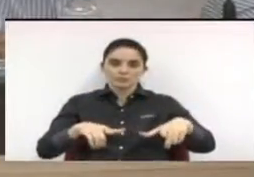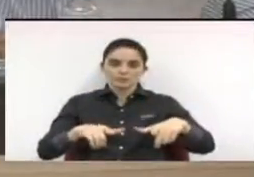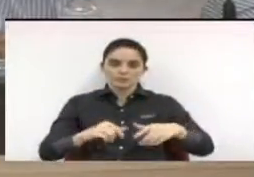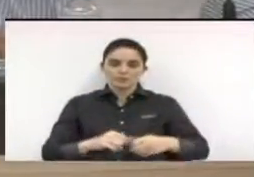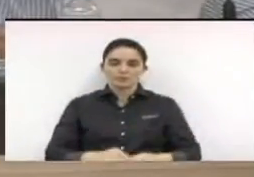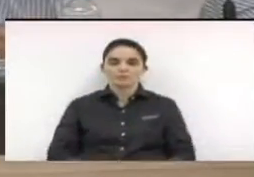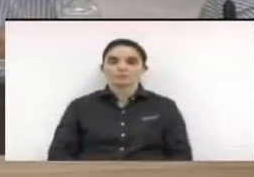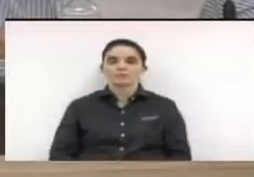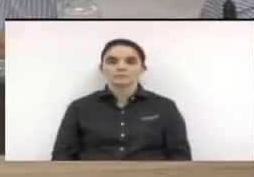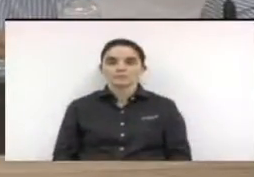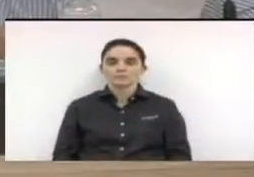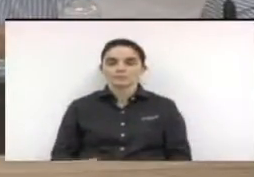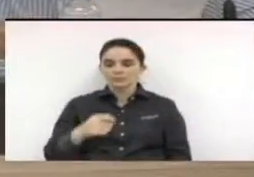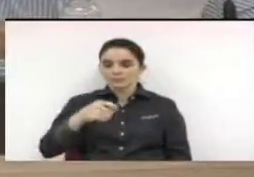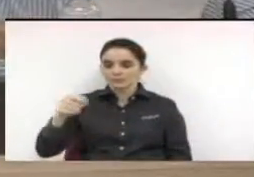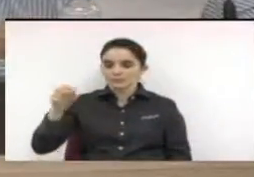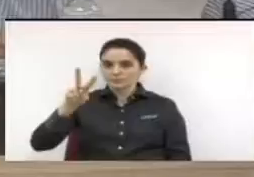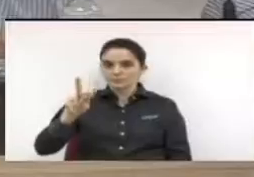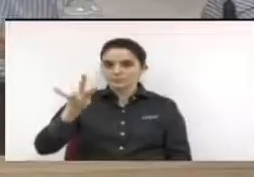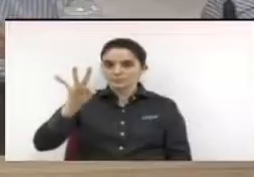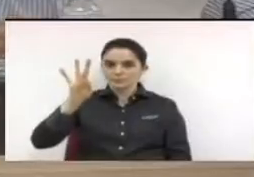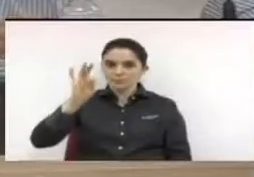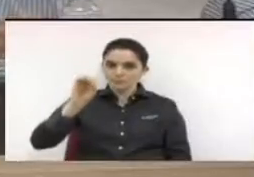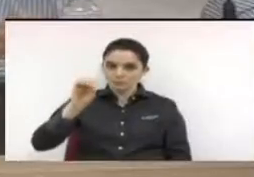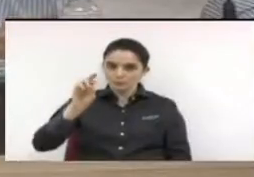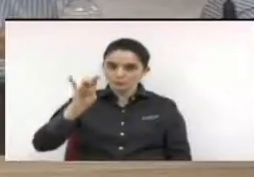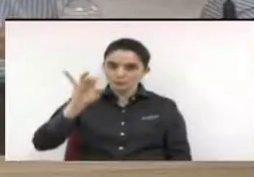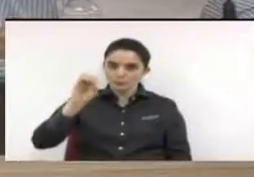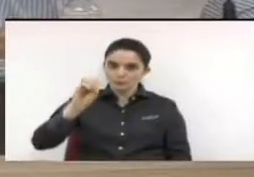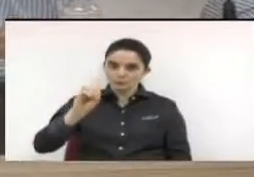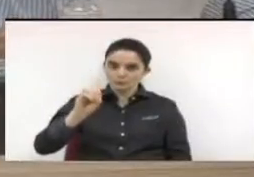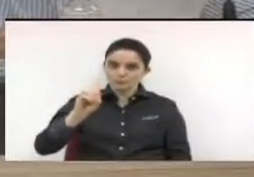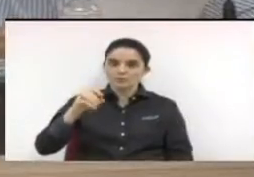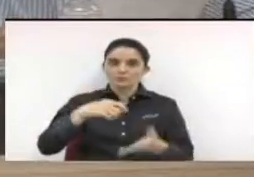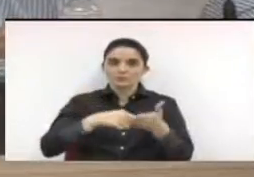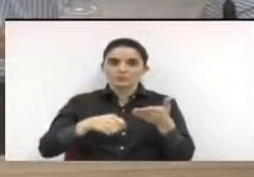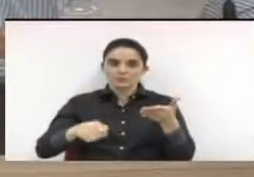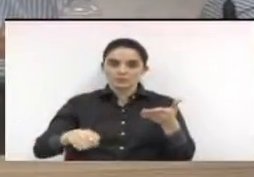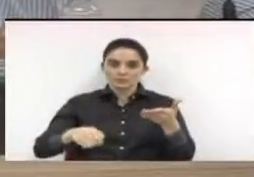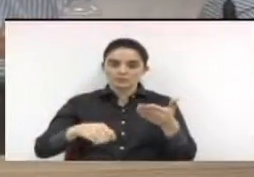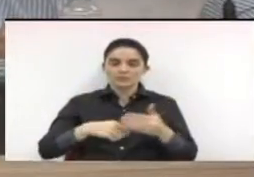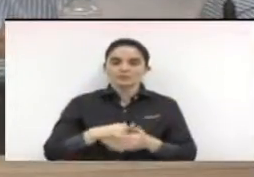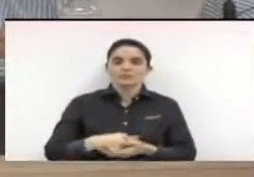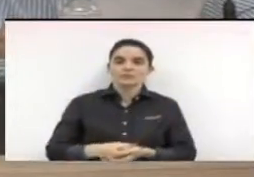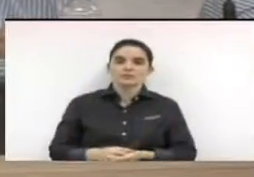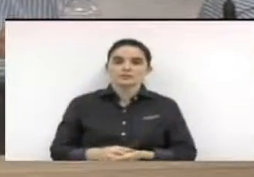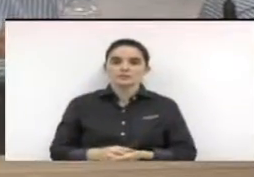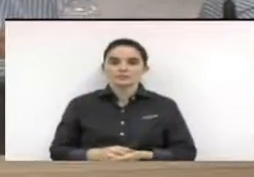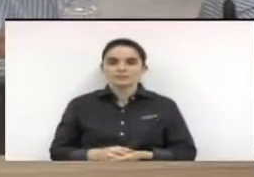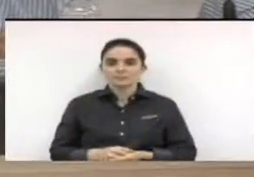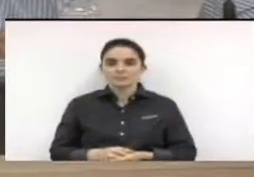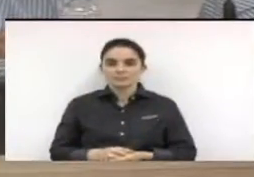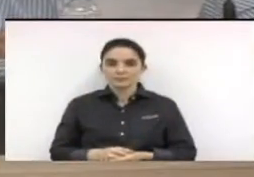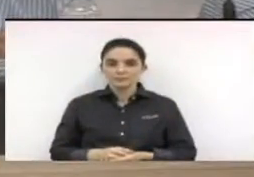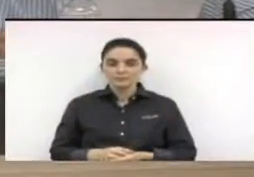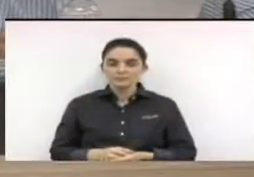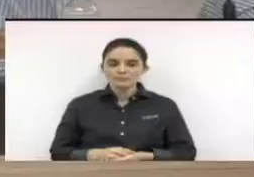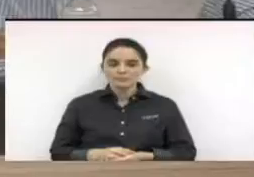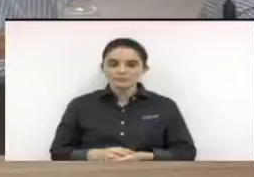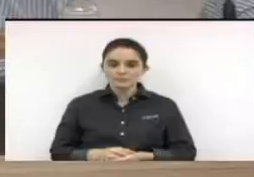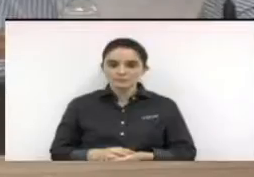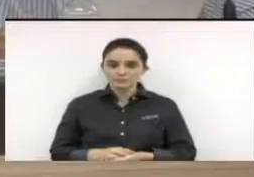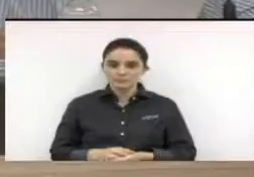8 de outubro de 2015. Assino o vereador Edivaldo Soares Antunes, líder do bloco PSB, PSC,